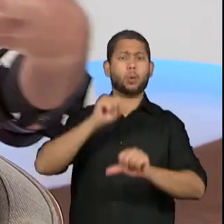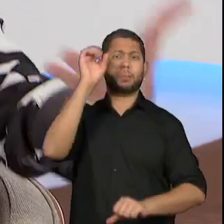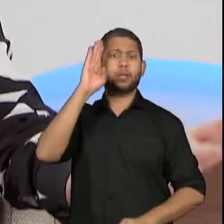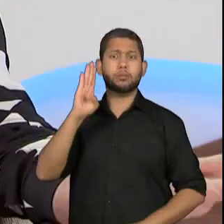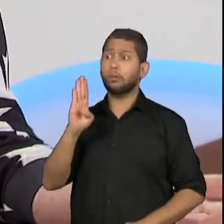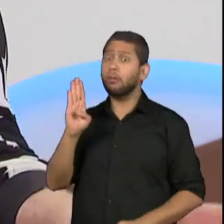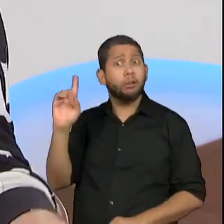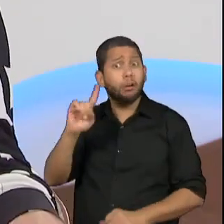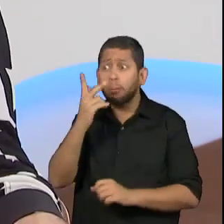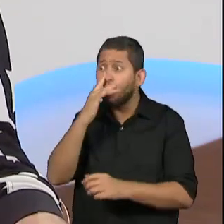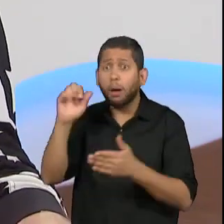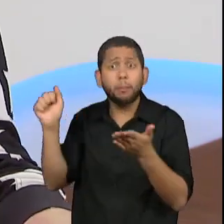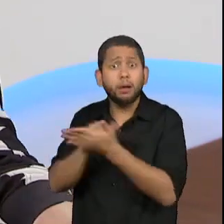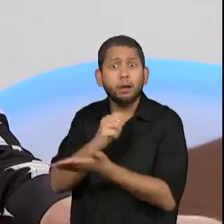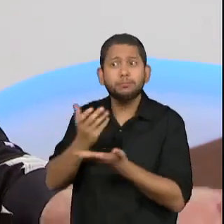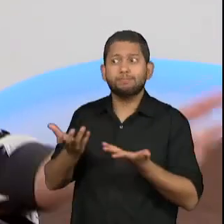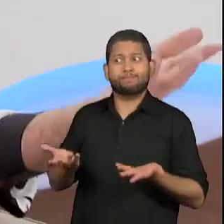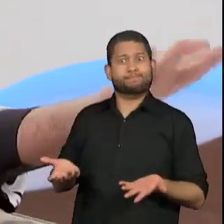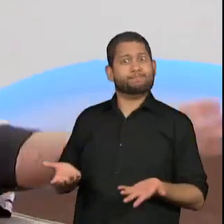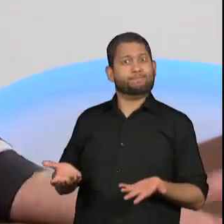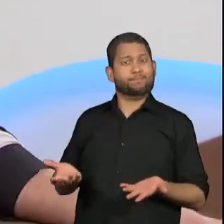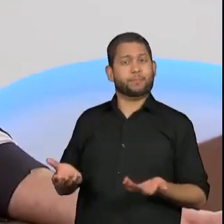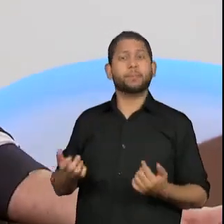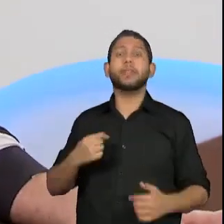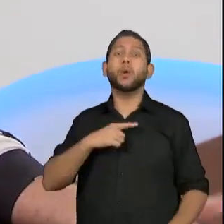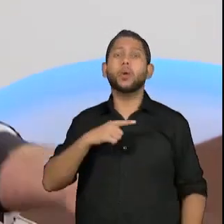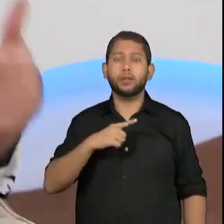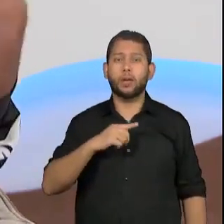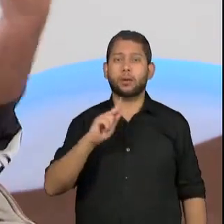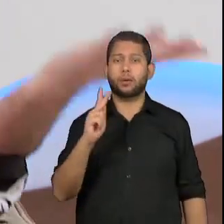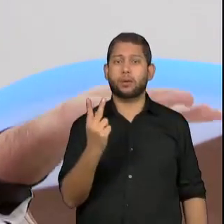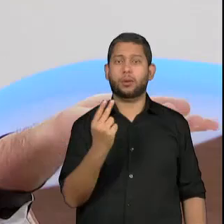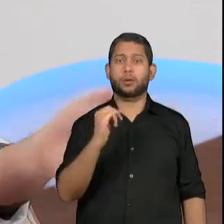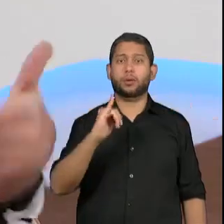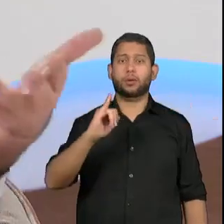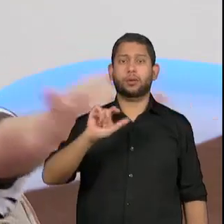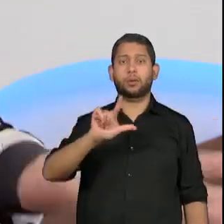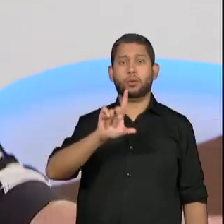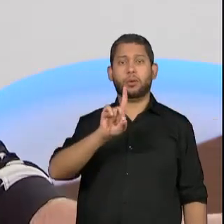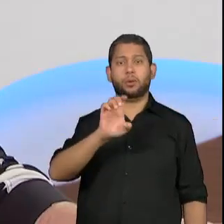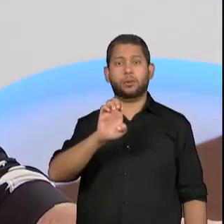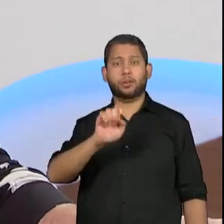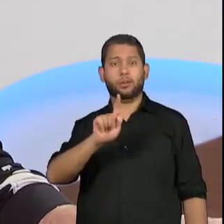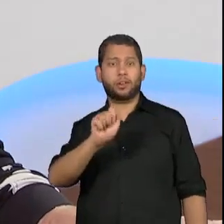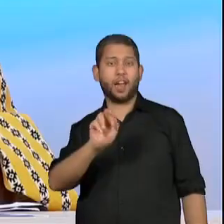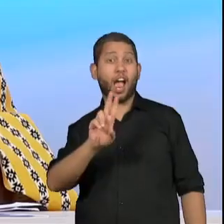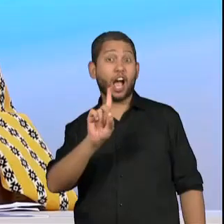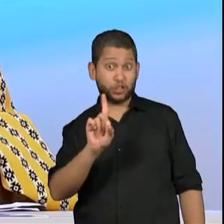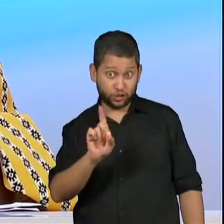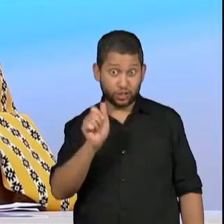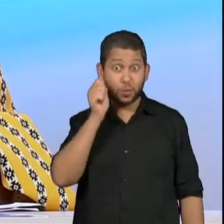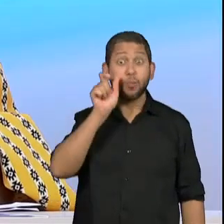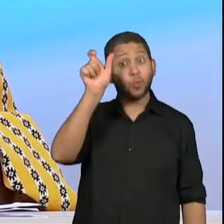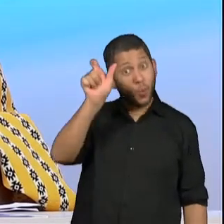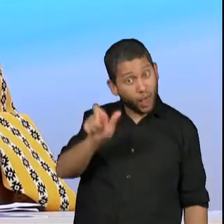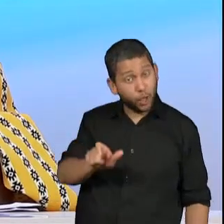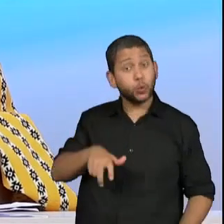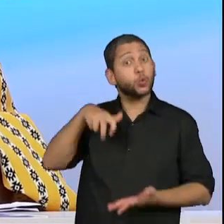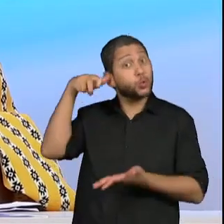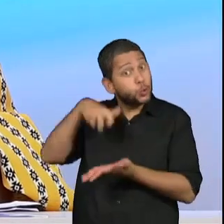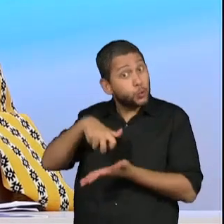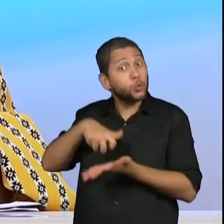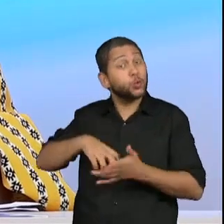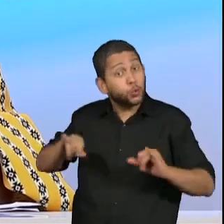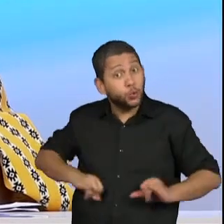tinha uma alegoria onde a Ildegar, uma vítima dos desmandos da ditadura militar,